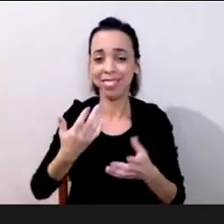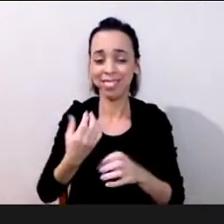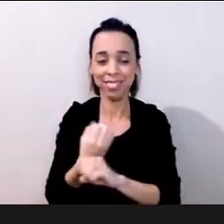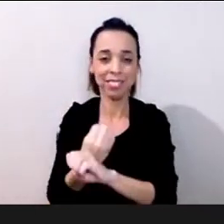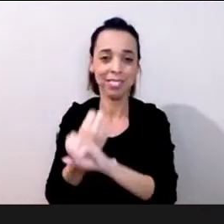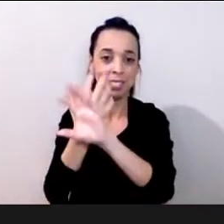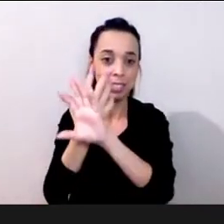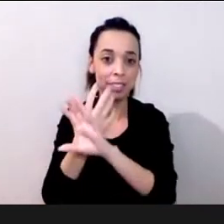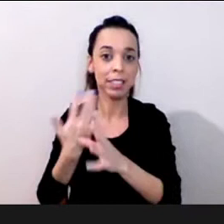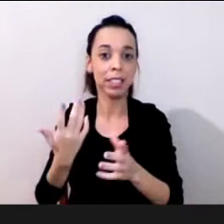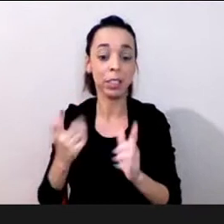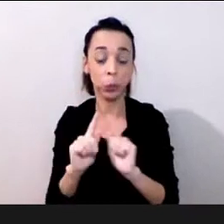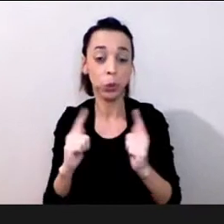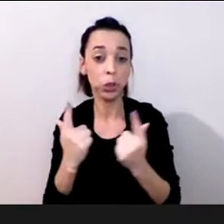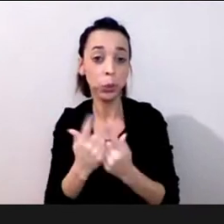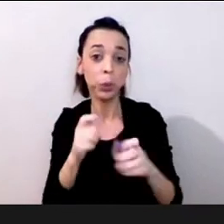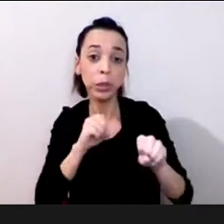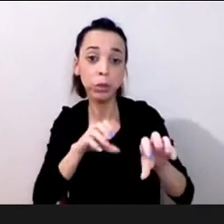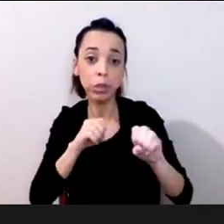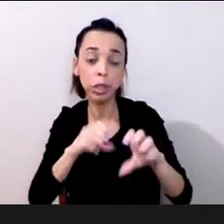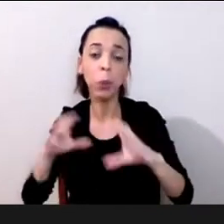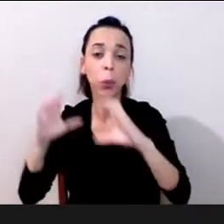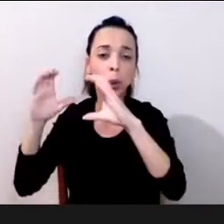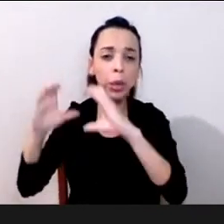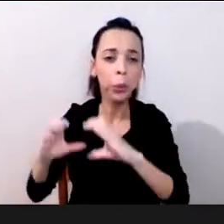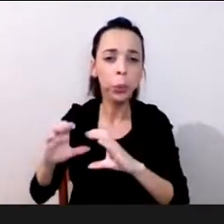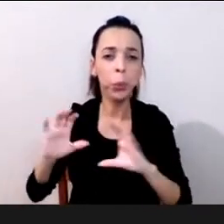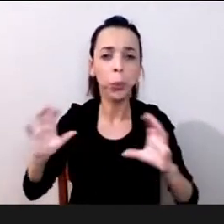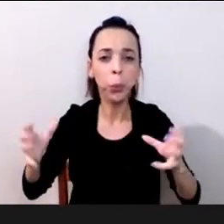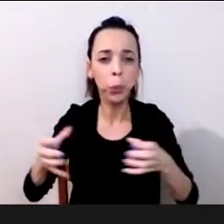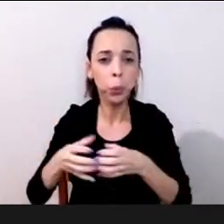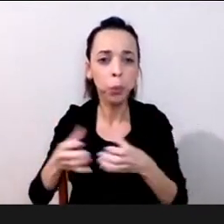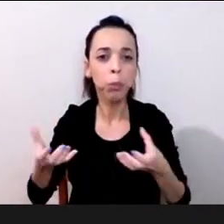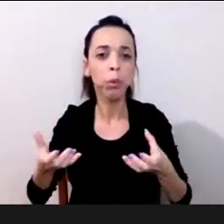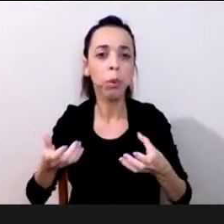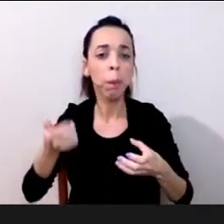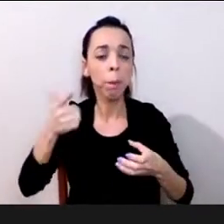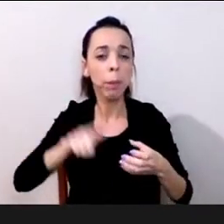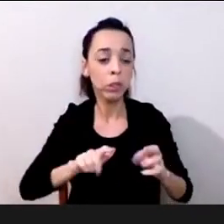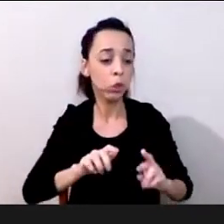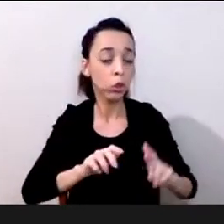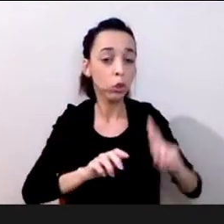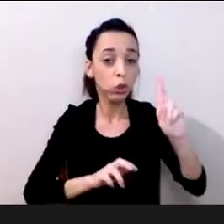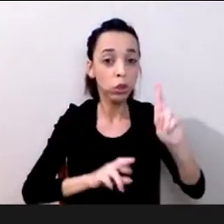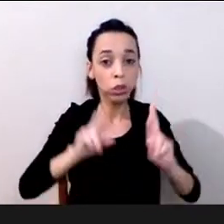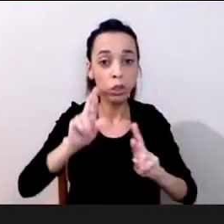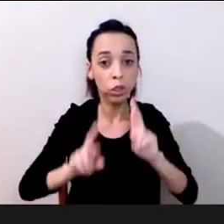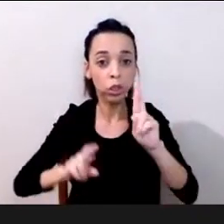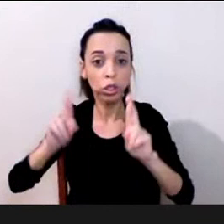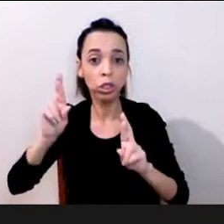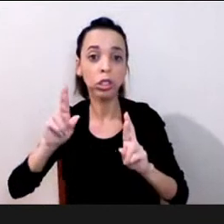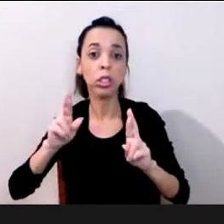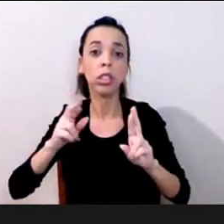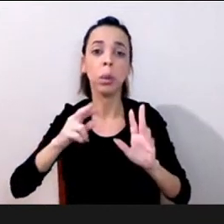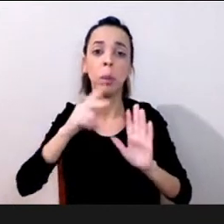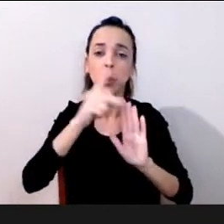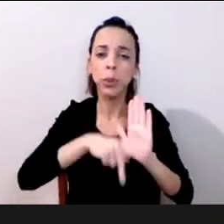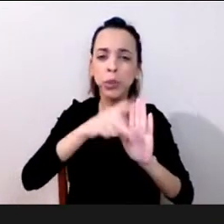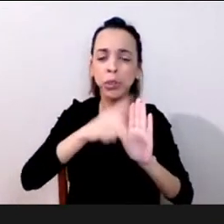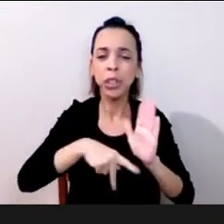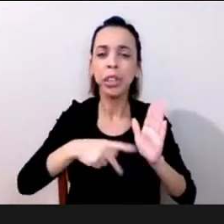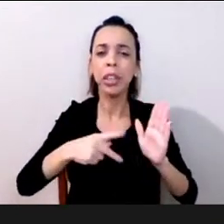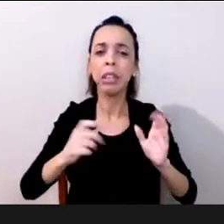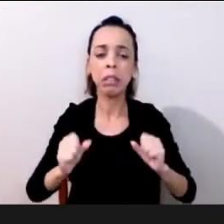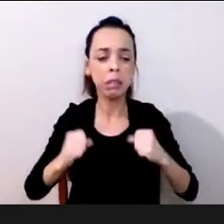coordenadores líderes nos aspectos inclusive que o professor acabou de colocar né das lideranças por projeto né por ação por frente de